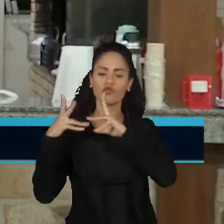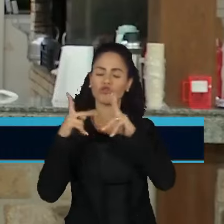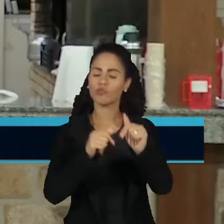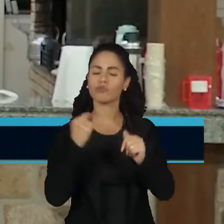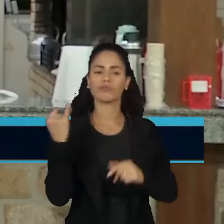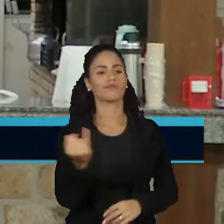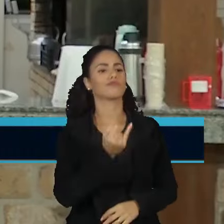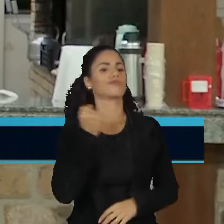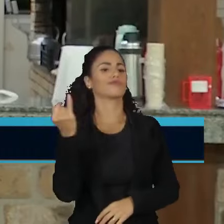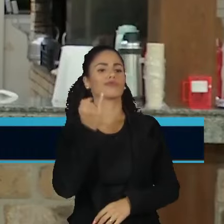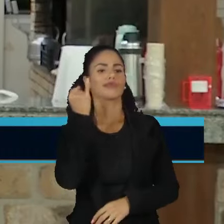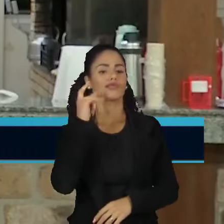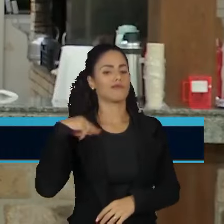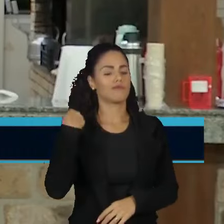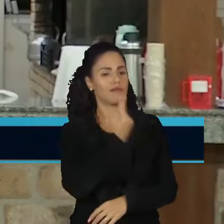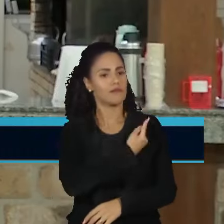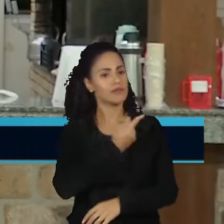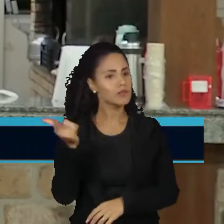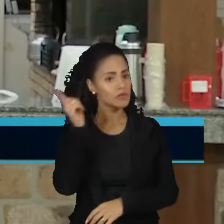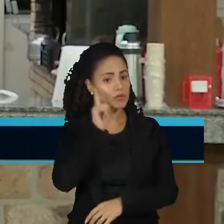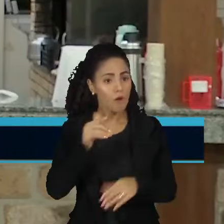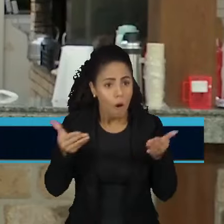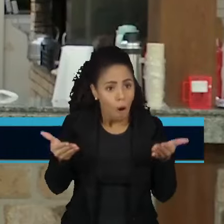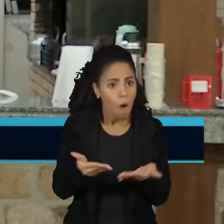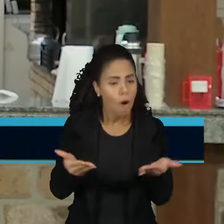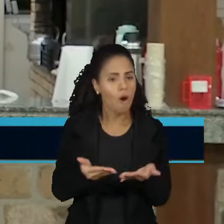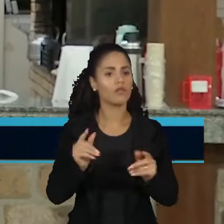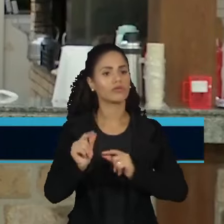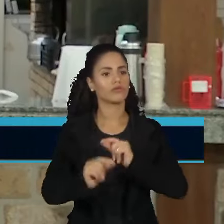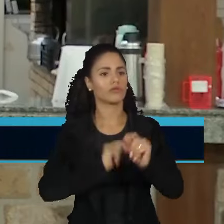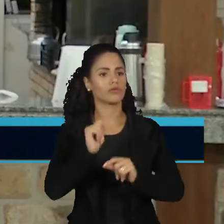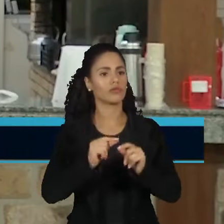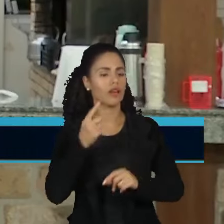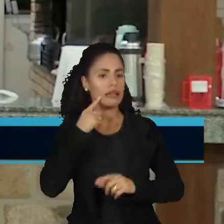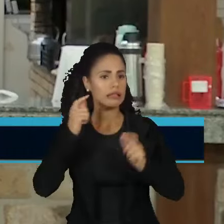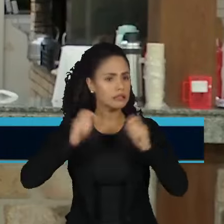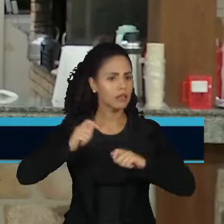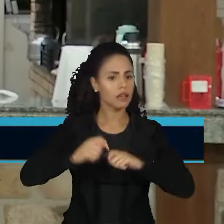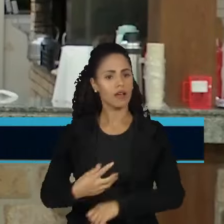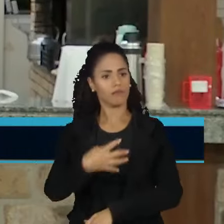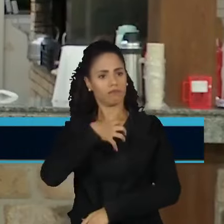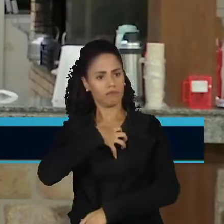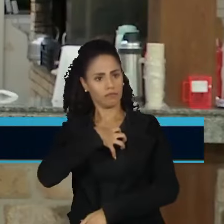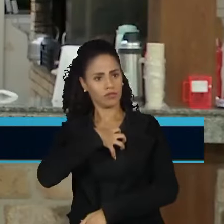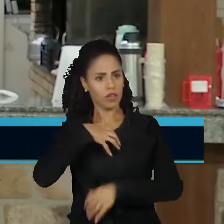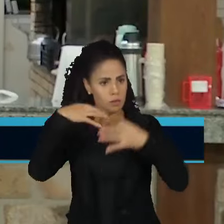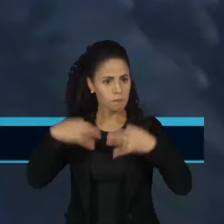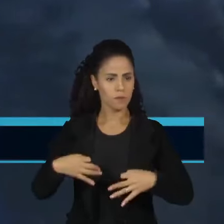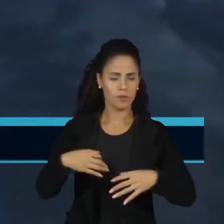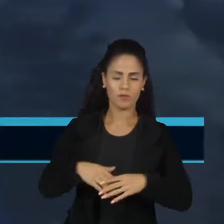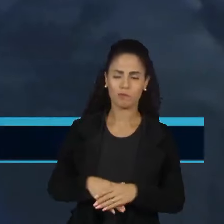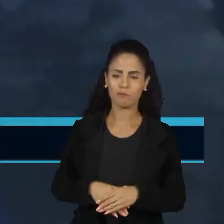essencial para que a gente pudesse hoje ter um sentimento de dever cumprido.